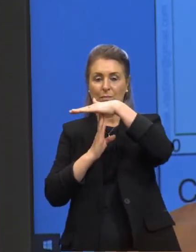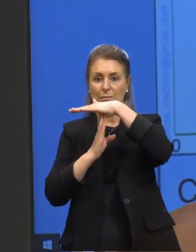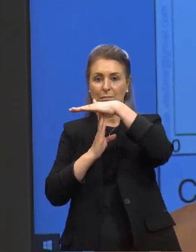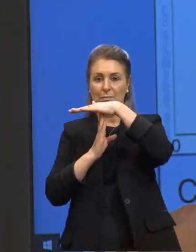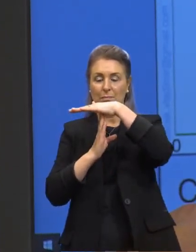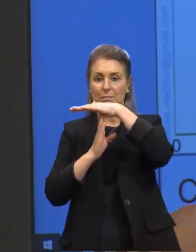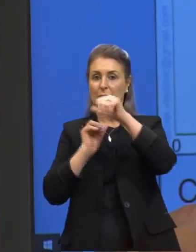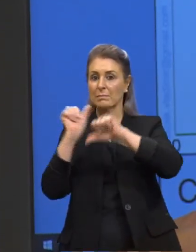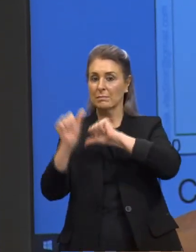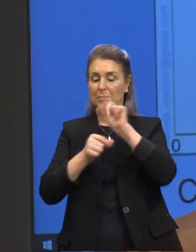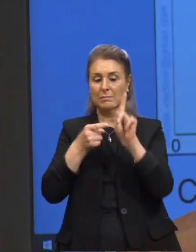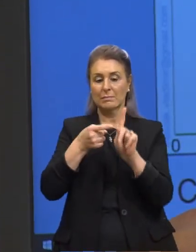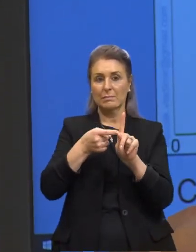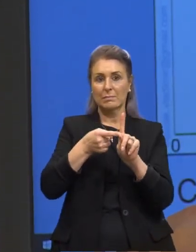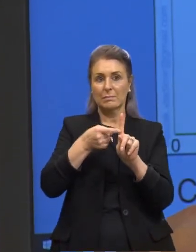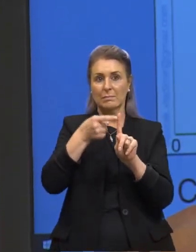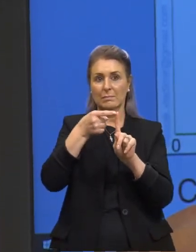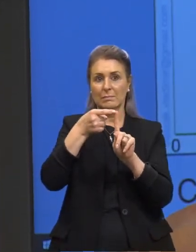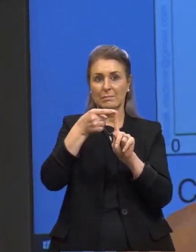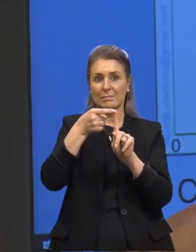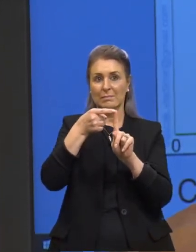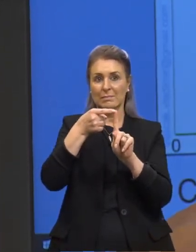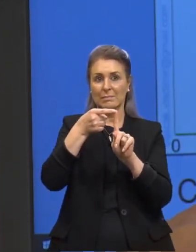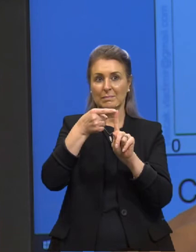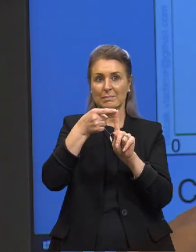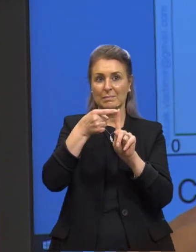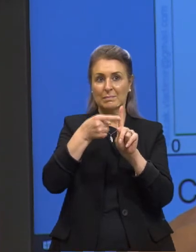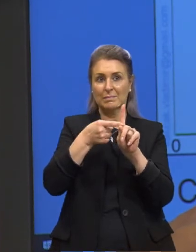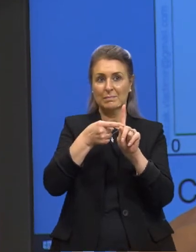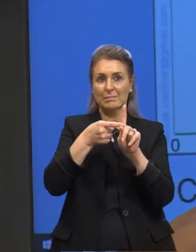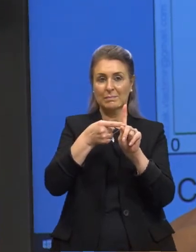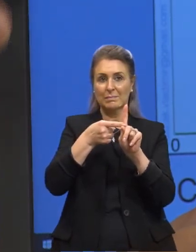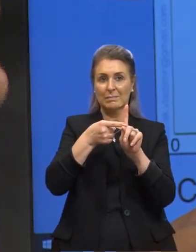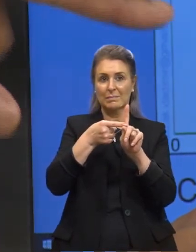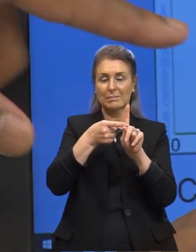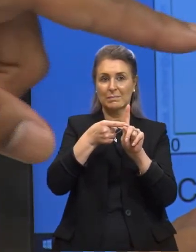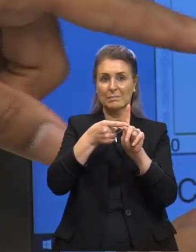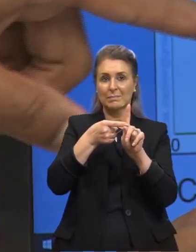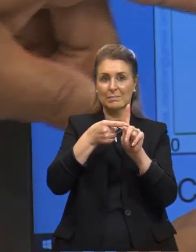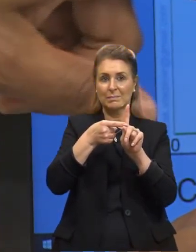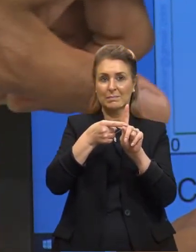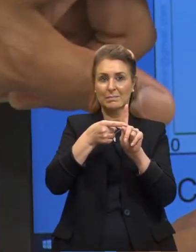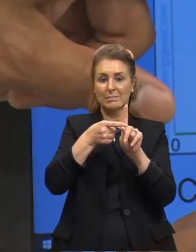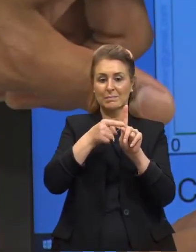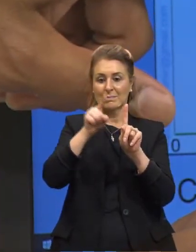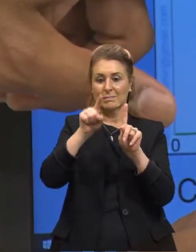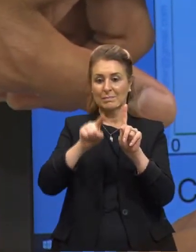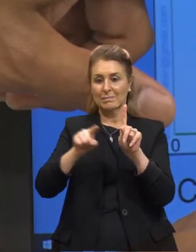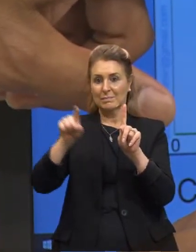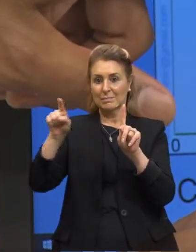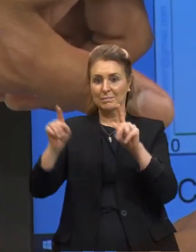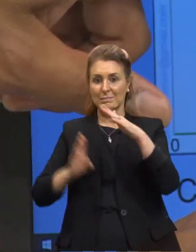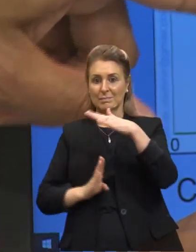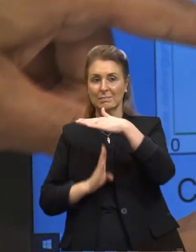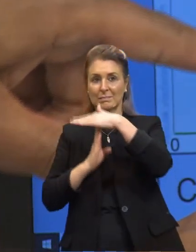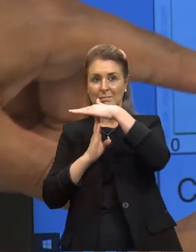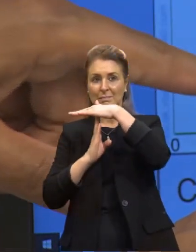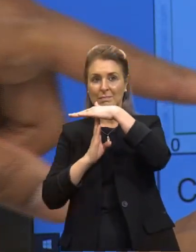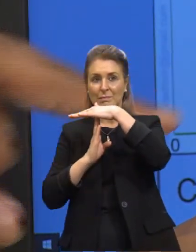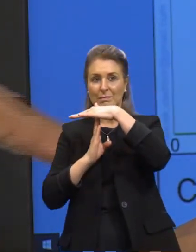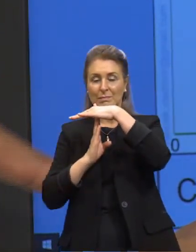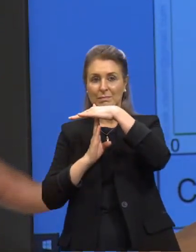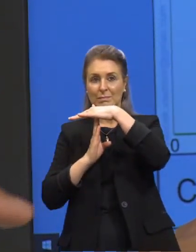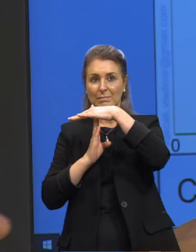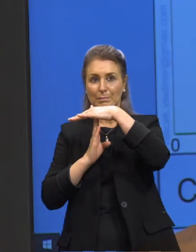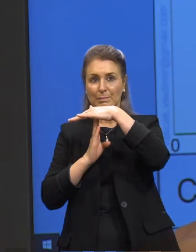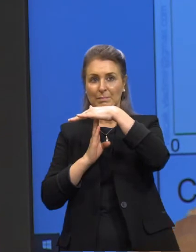E se eu mudar a temperatura aqui, temperatura menor, comprimento de onda máximo está aqui, né?